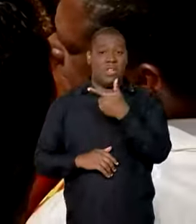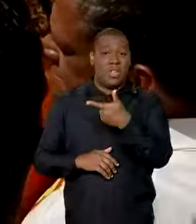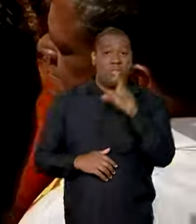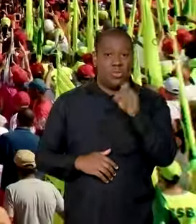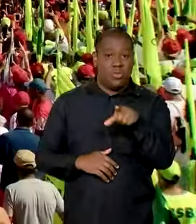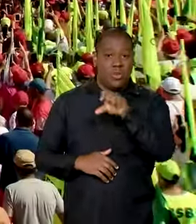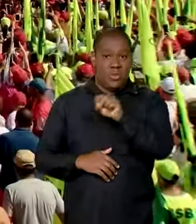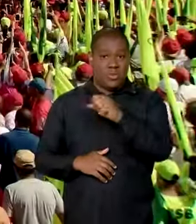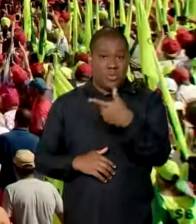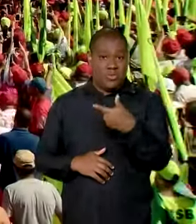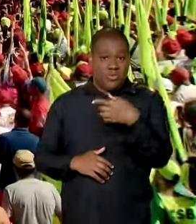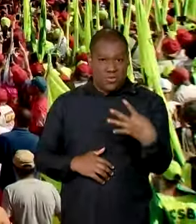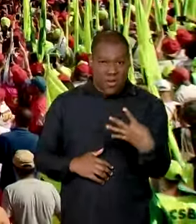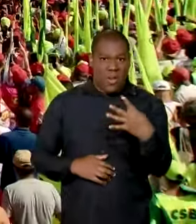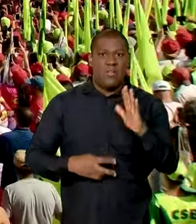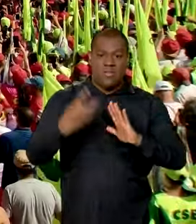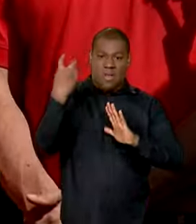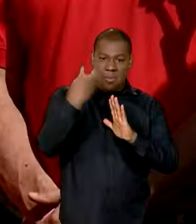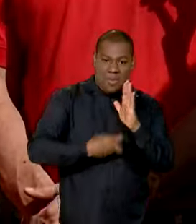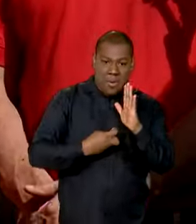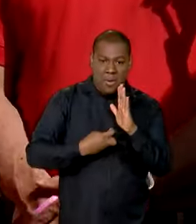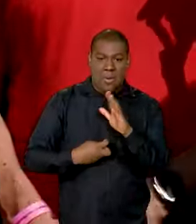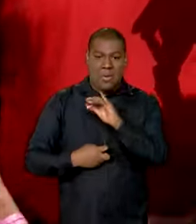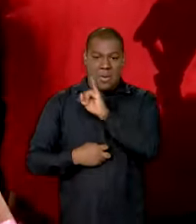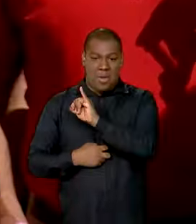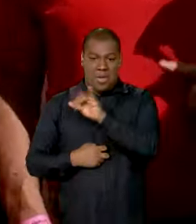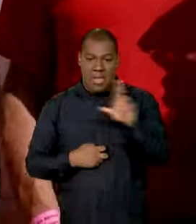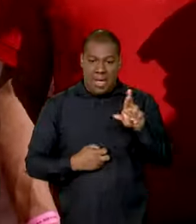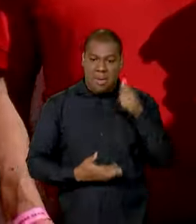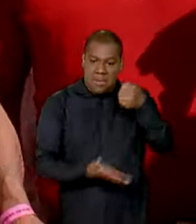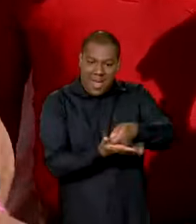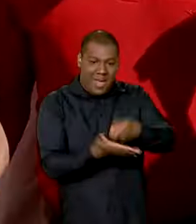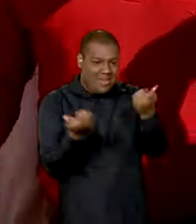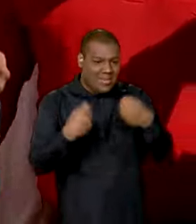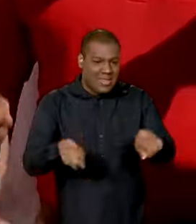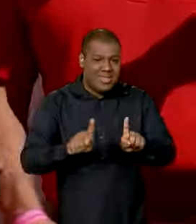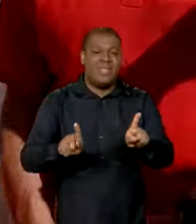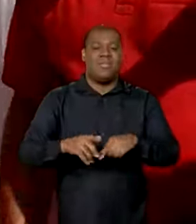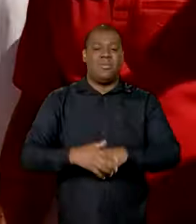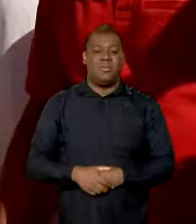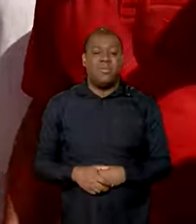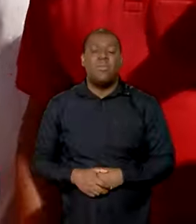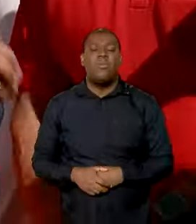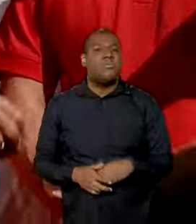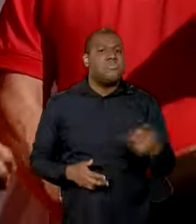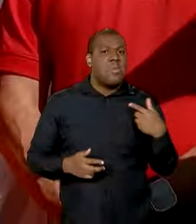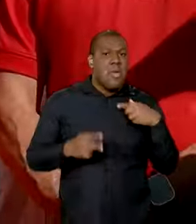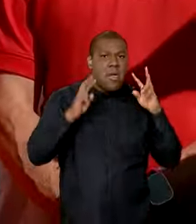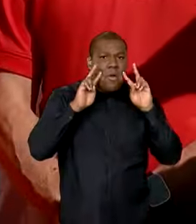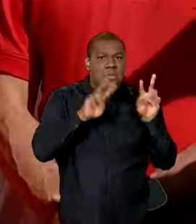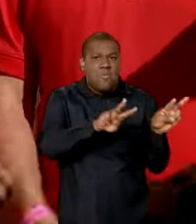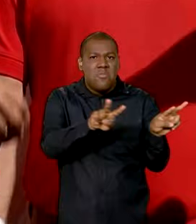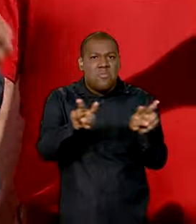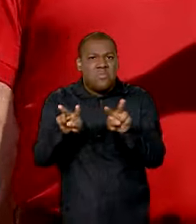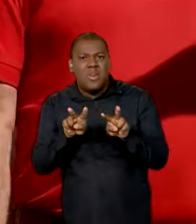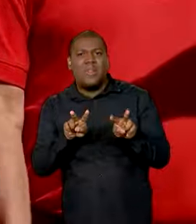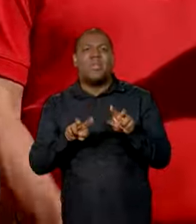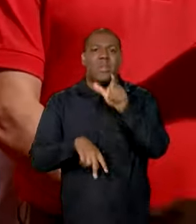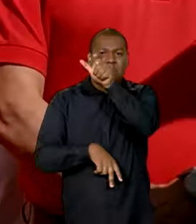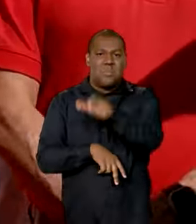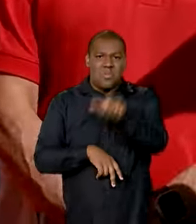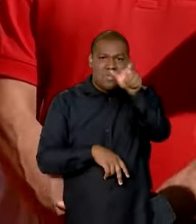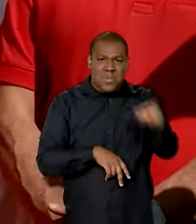não precisará pagar imposto de renda. Olhar na cara de cada trabalhador, de cada trabalhadora, de cada